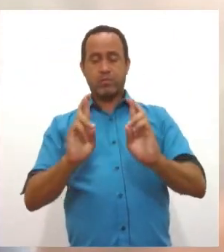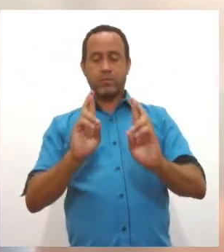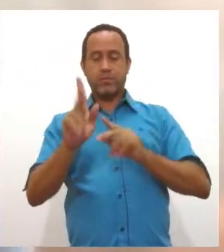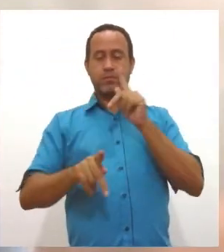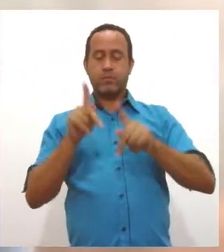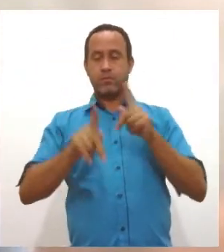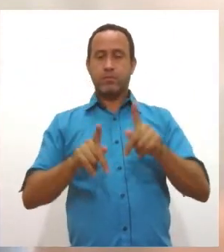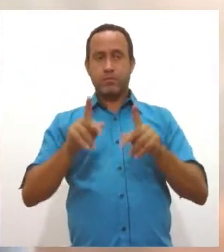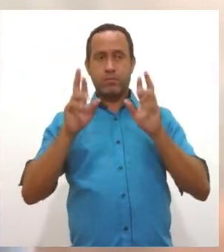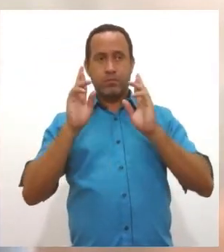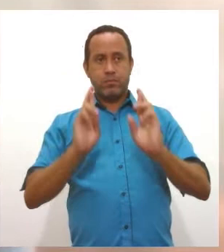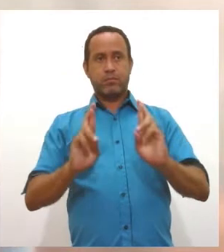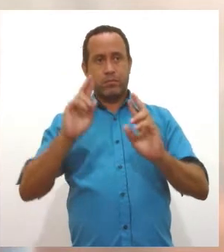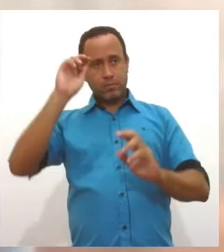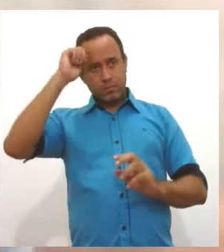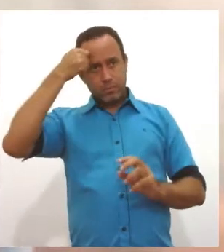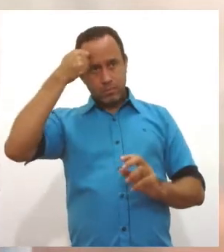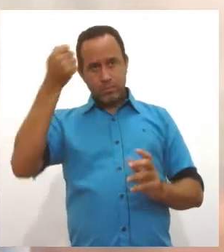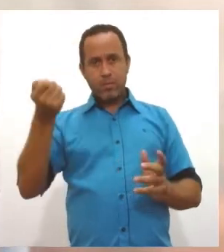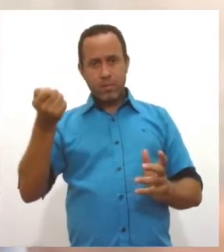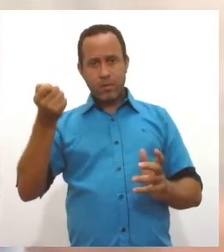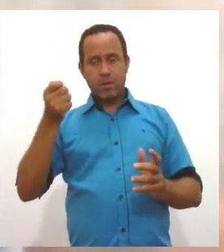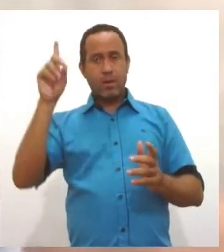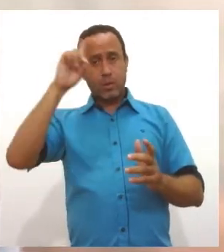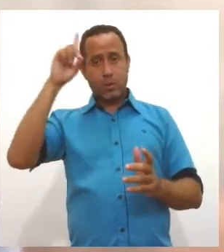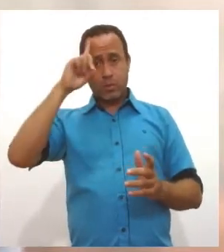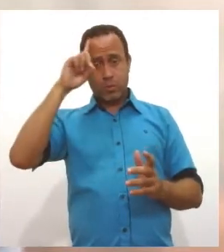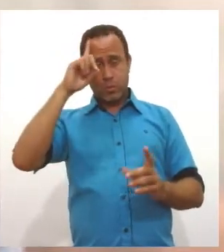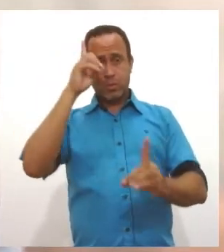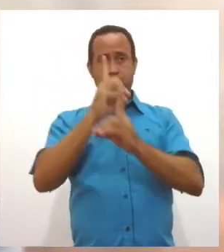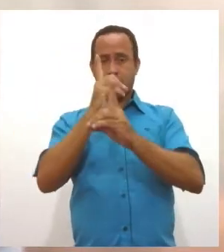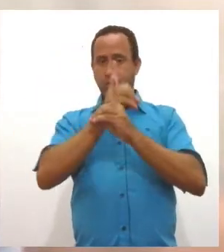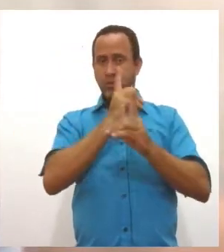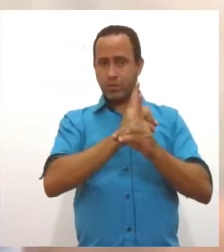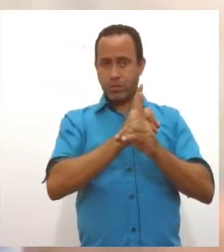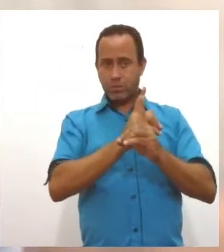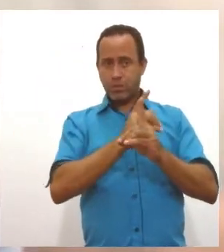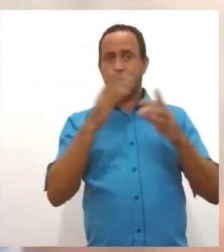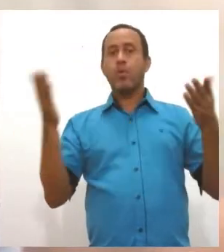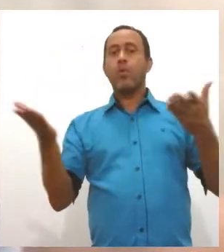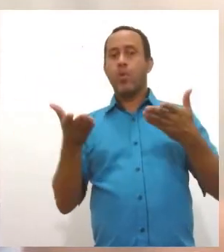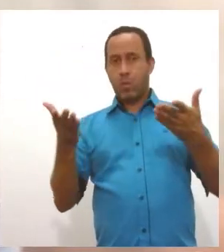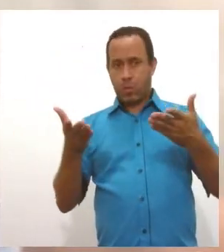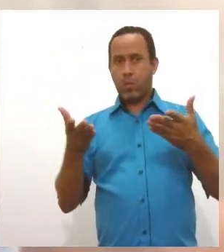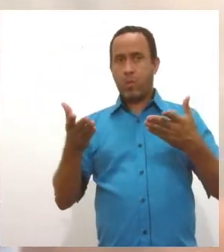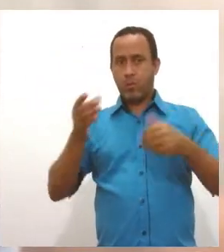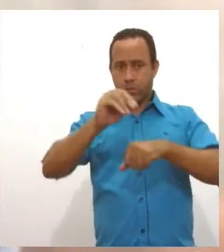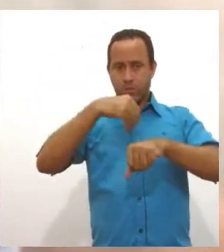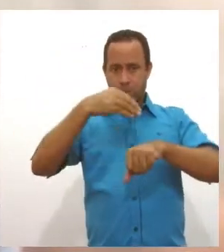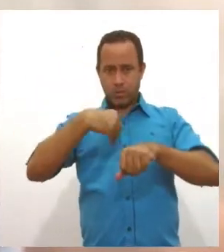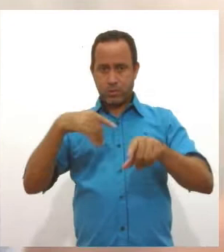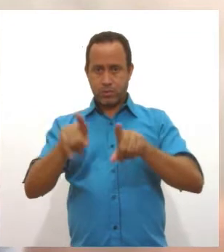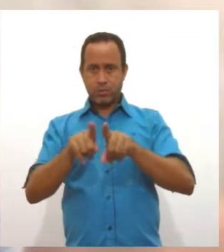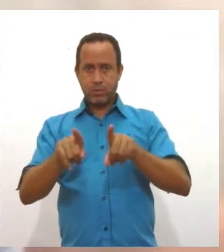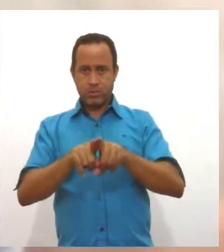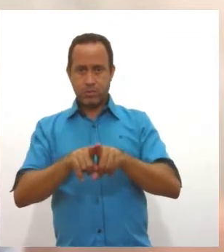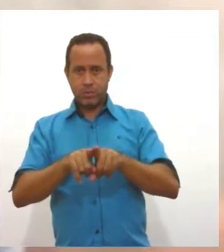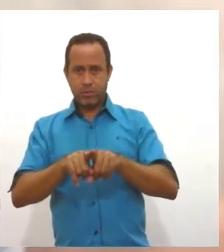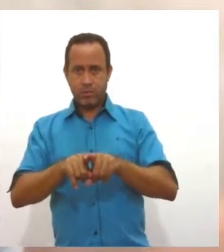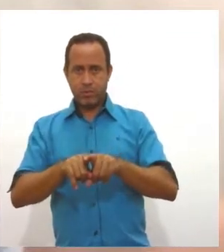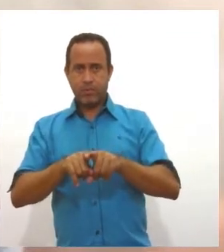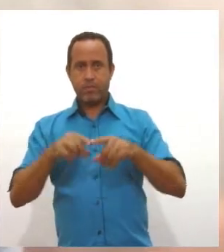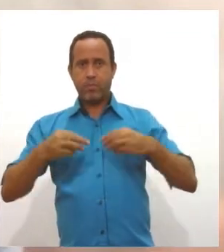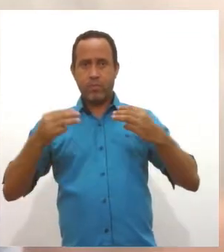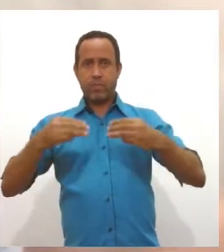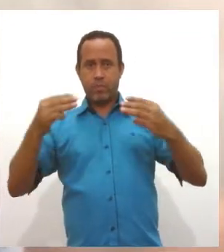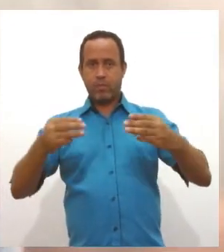negra é uma realidade diária no nosso país. Hoje, ao acordar, recebi, inclusive, uma informação do Ministério